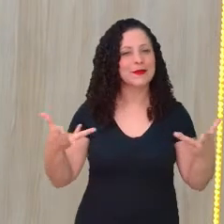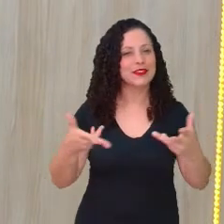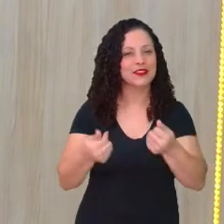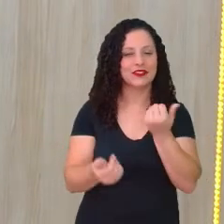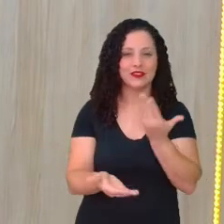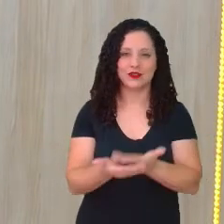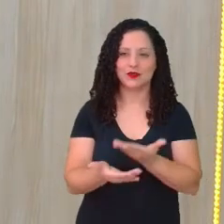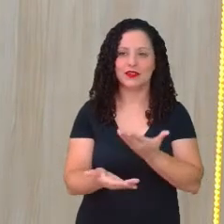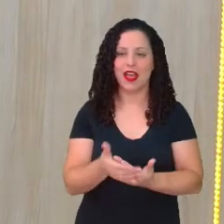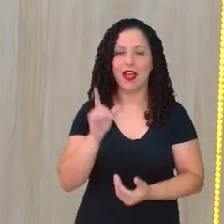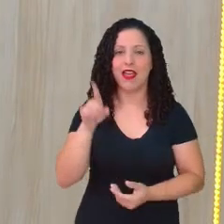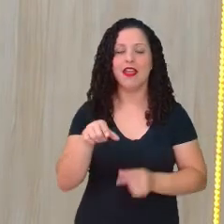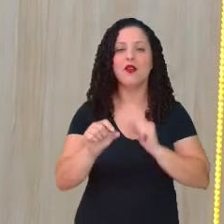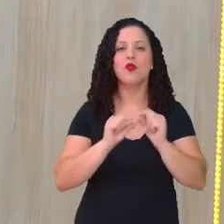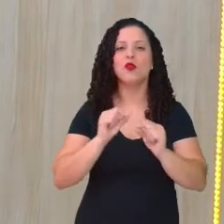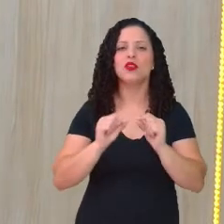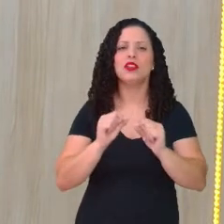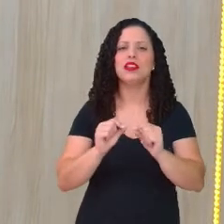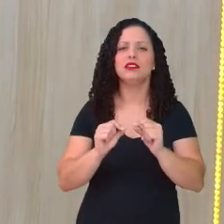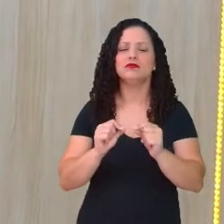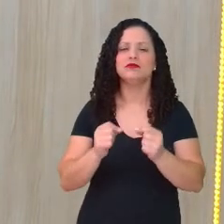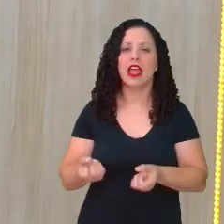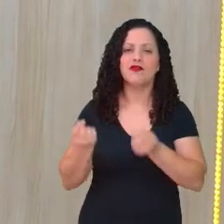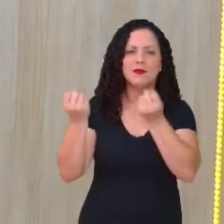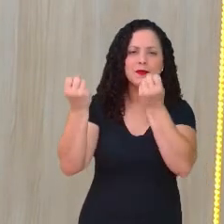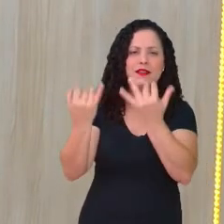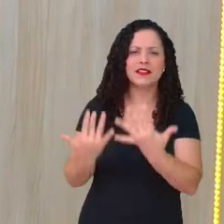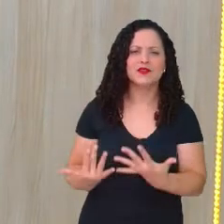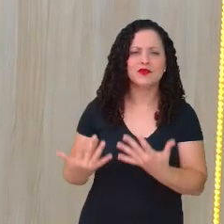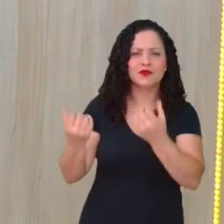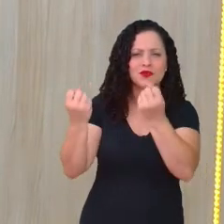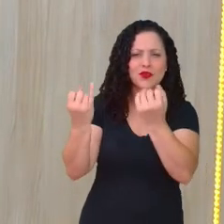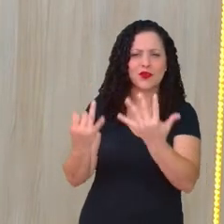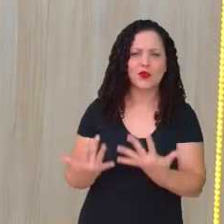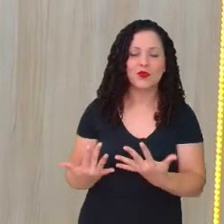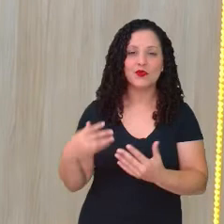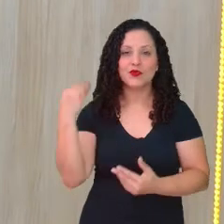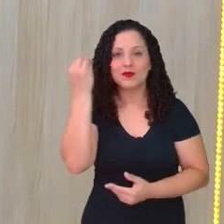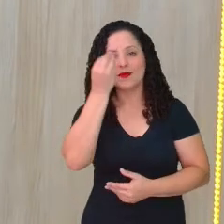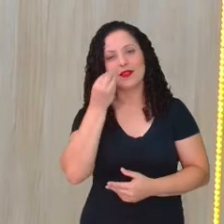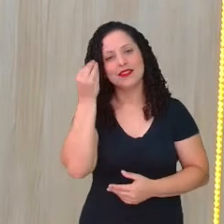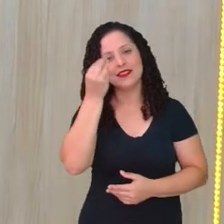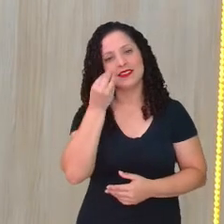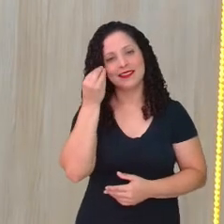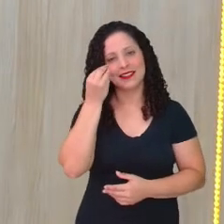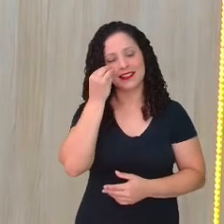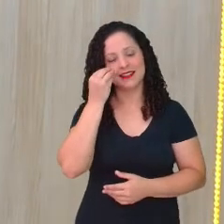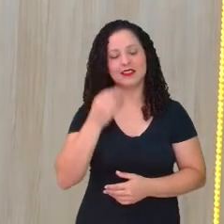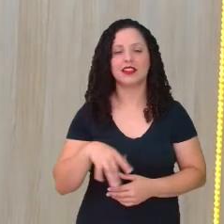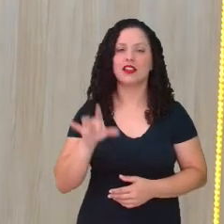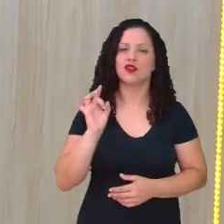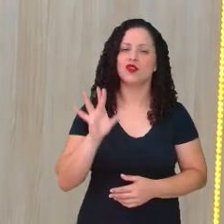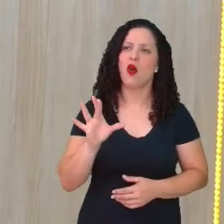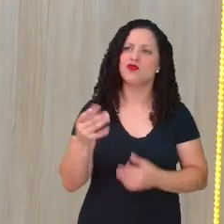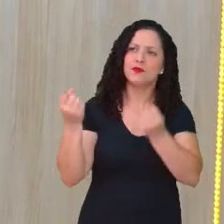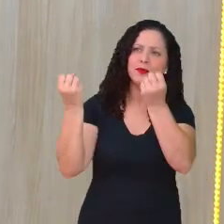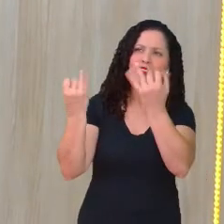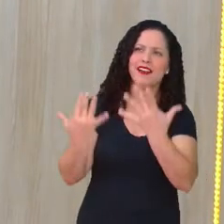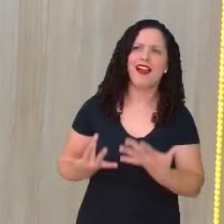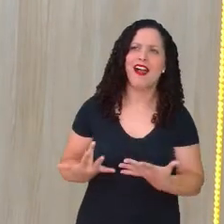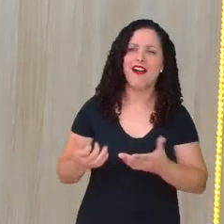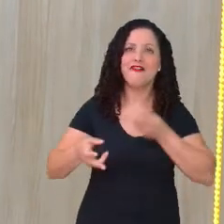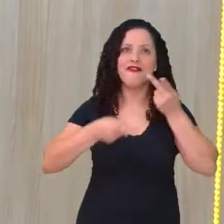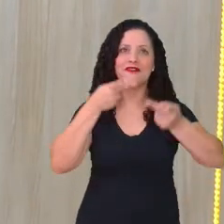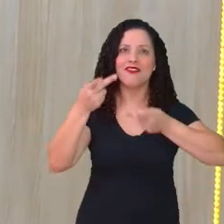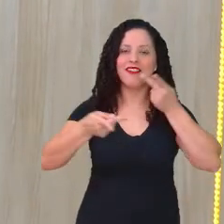estudado, que é relatos de experiência. Então, só se relata a experiência